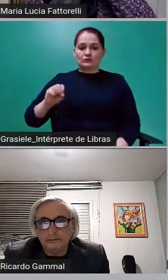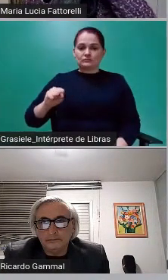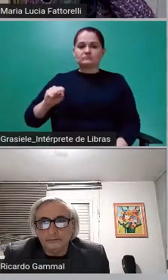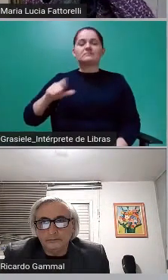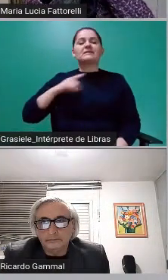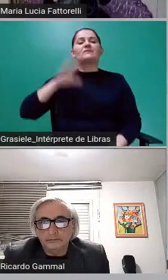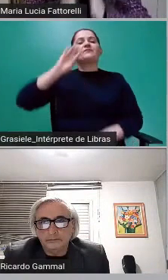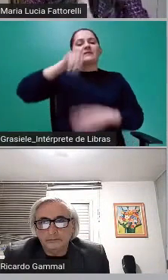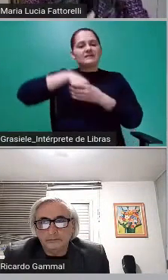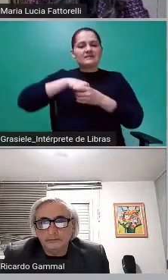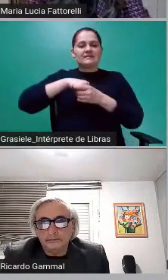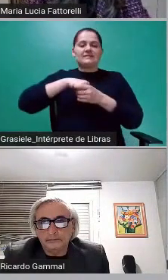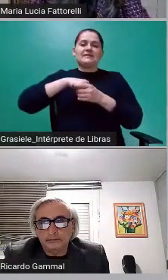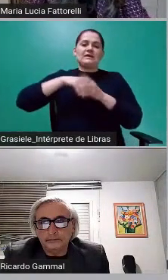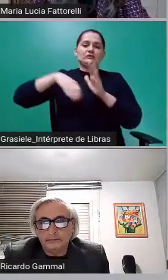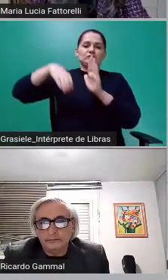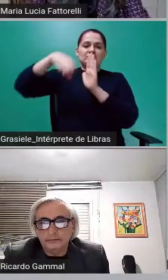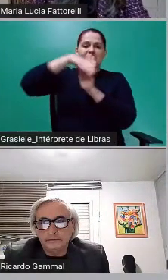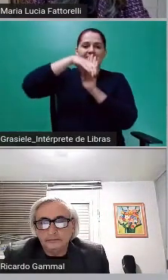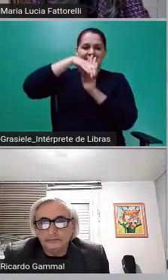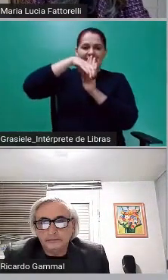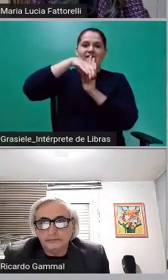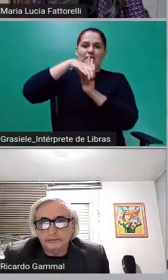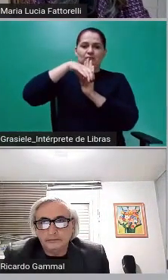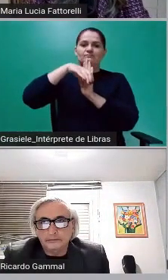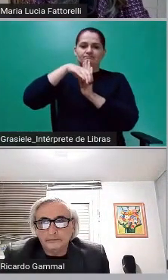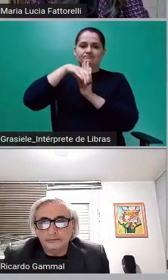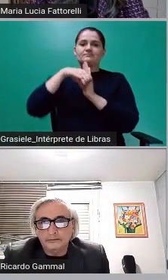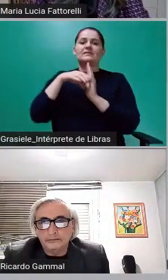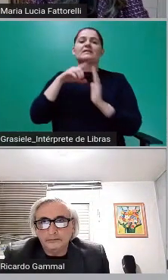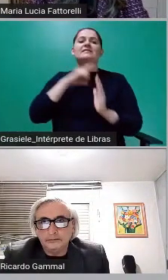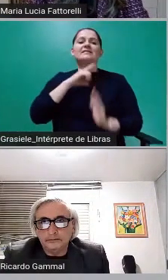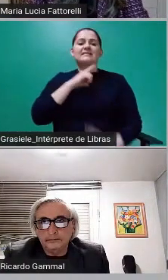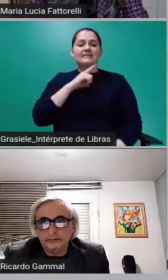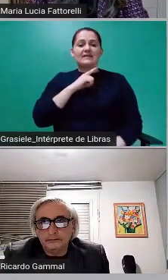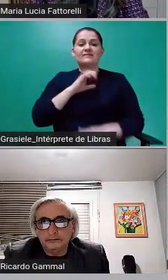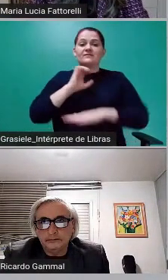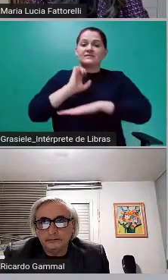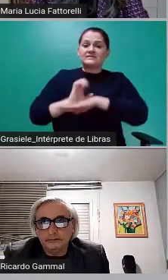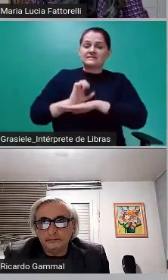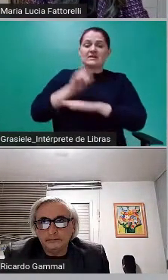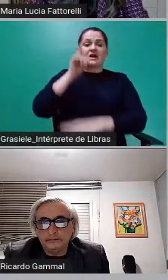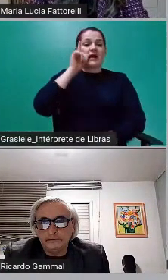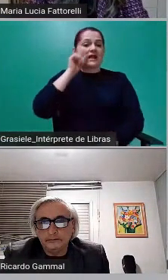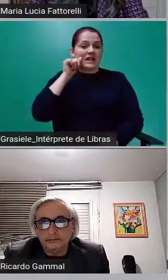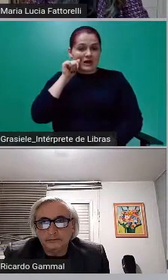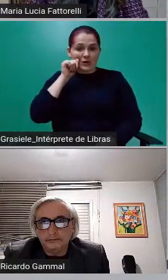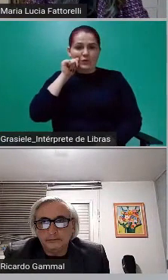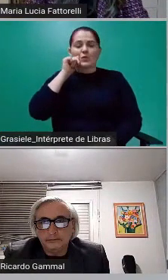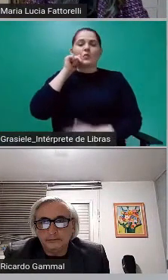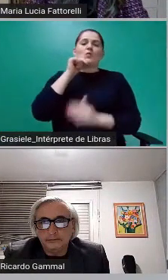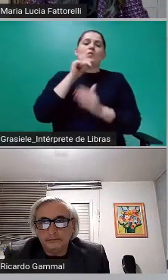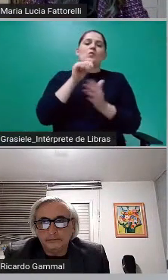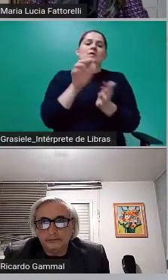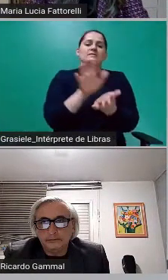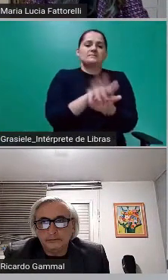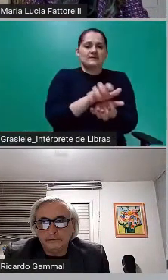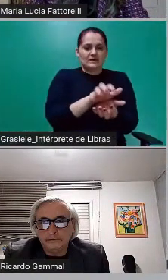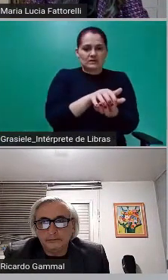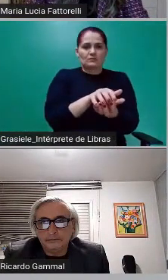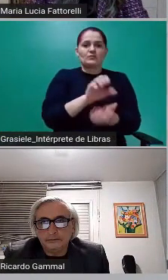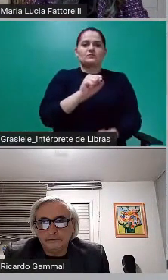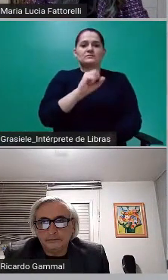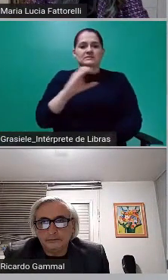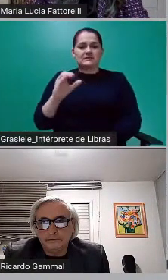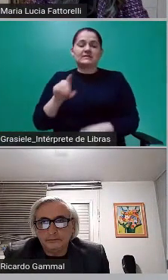abrangeu os estados de Alagoas, Pernambuco, Santa Catarina e os municípios de São Paulo, Campinas e Osasco.